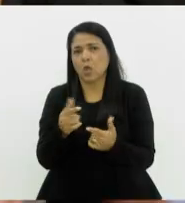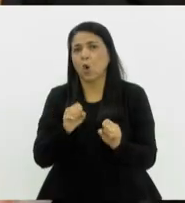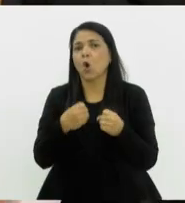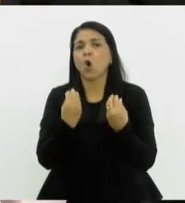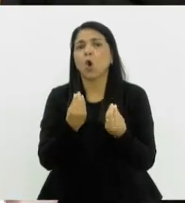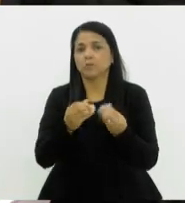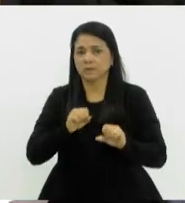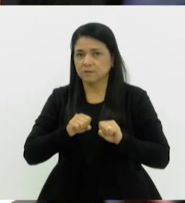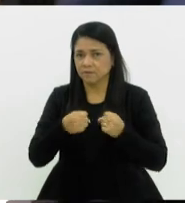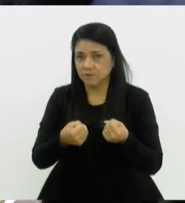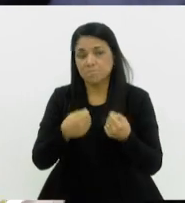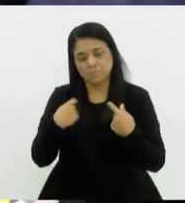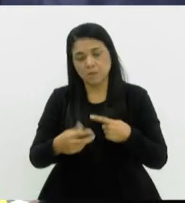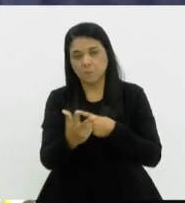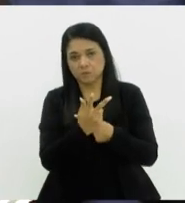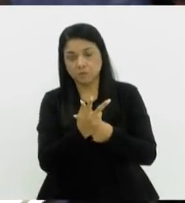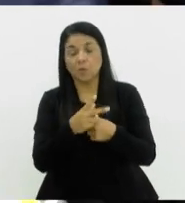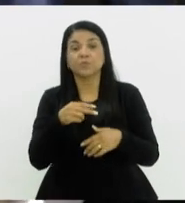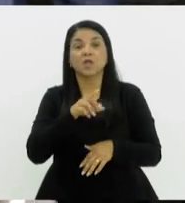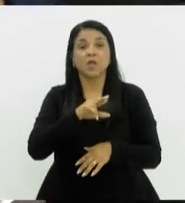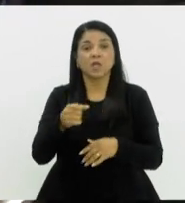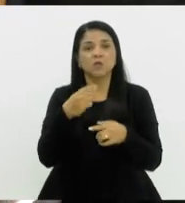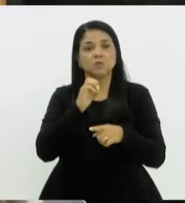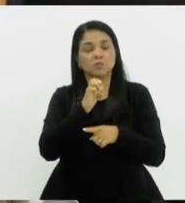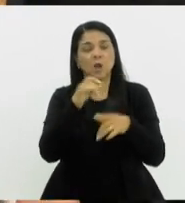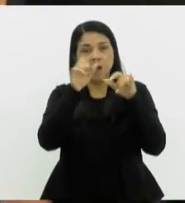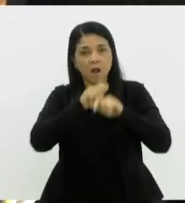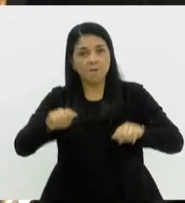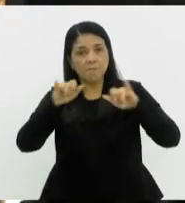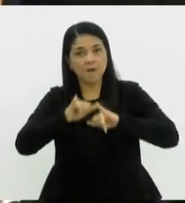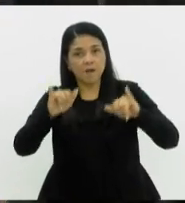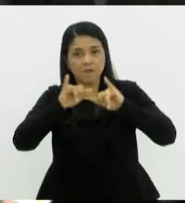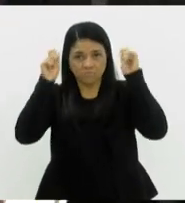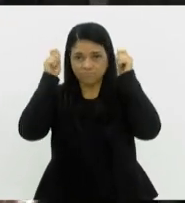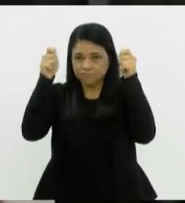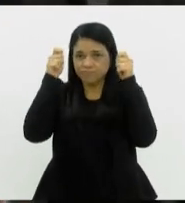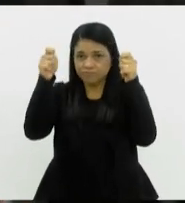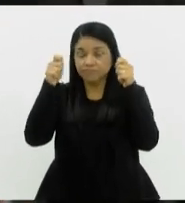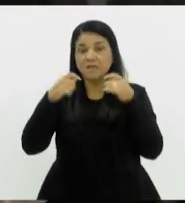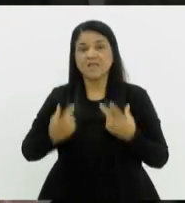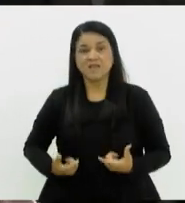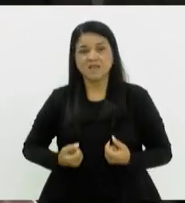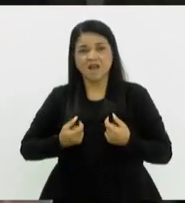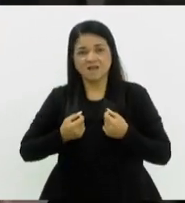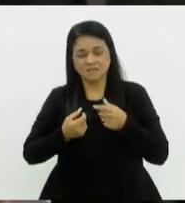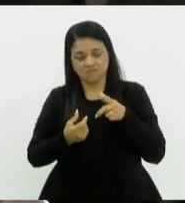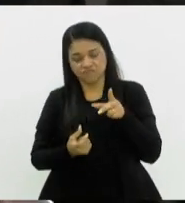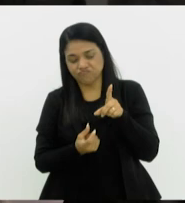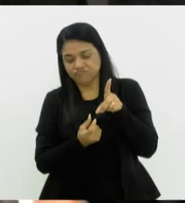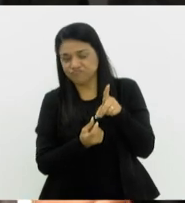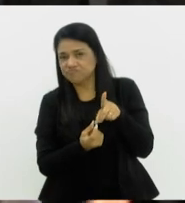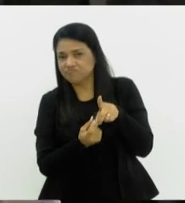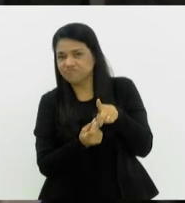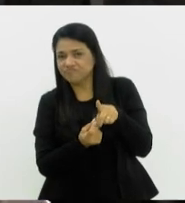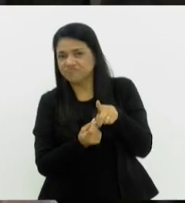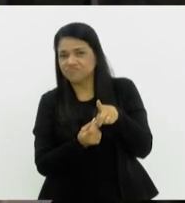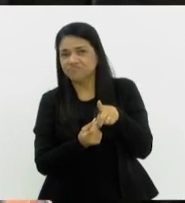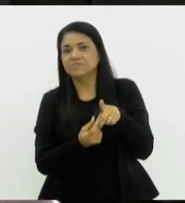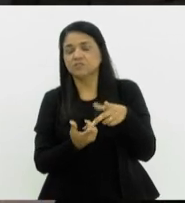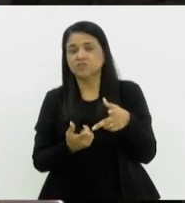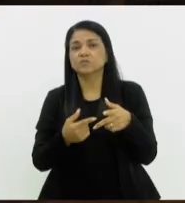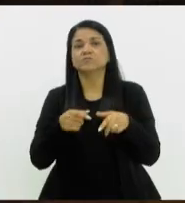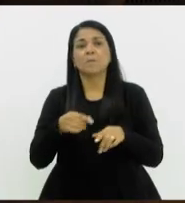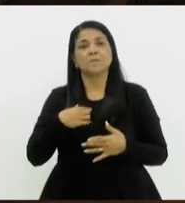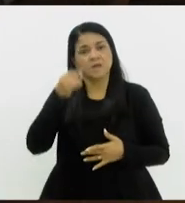proteção. O Rio pode ter uma campanha de prevenção e combate ao câncer de testículo, com ações de conscientização e prevenção da